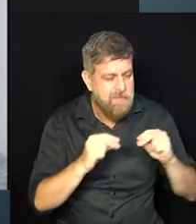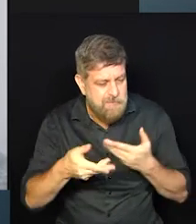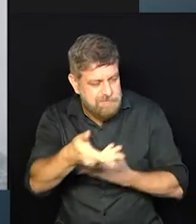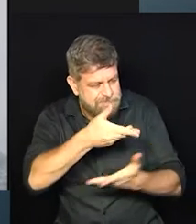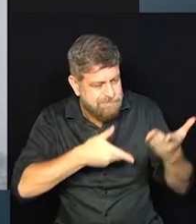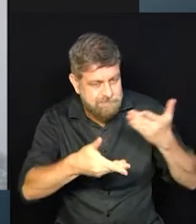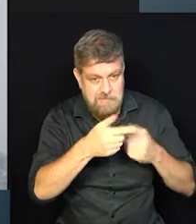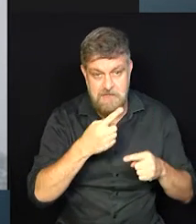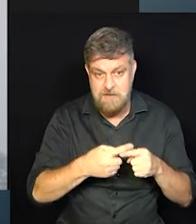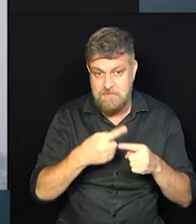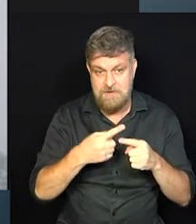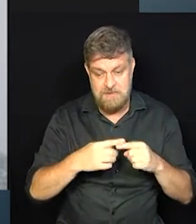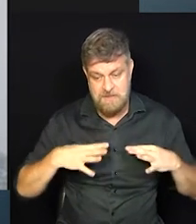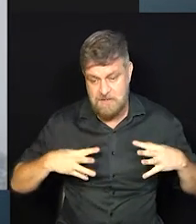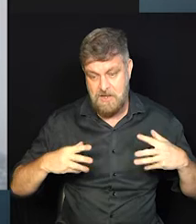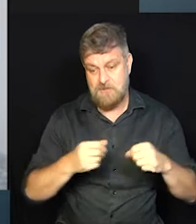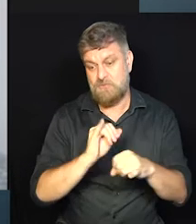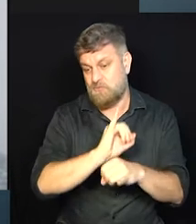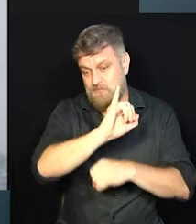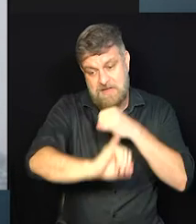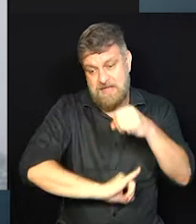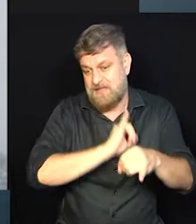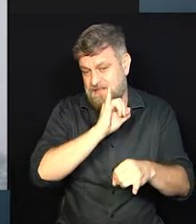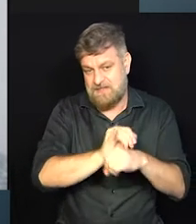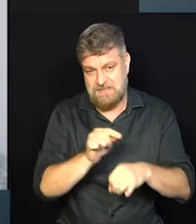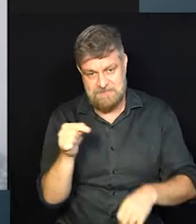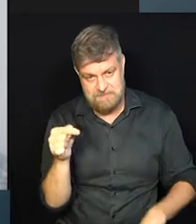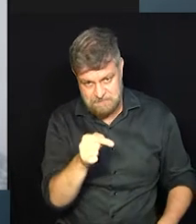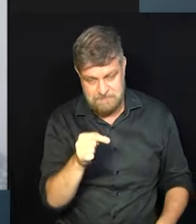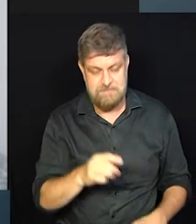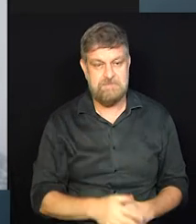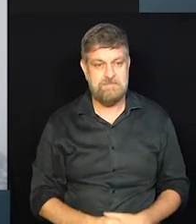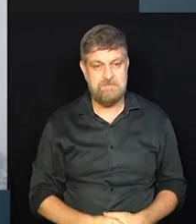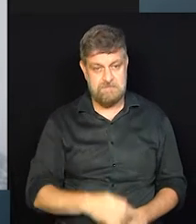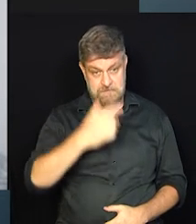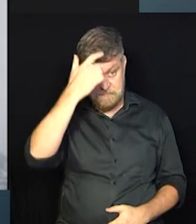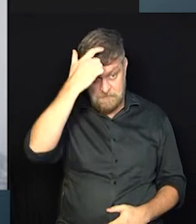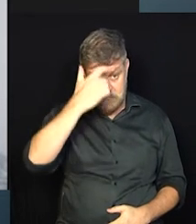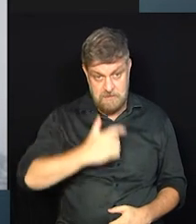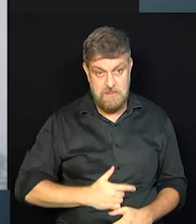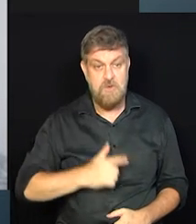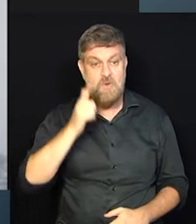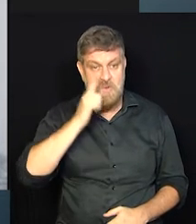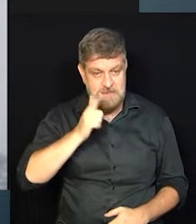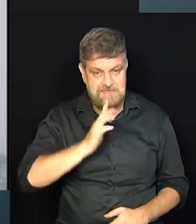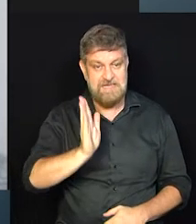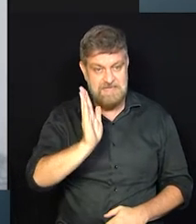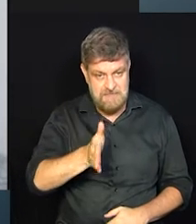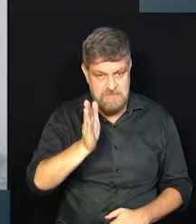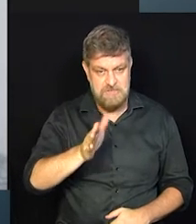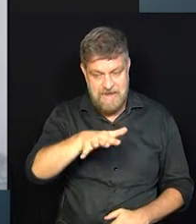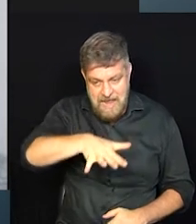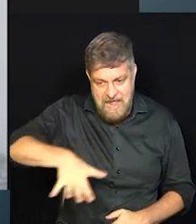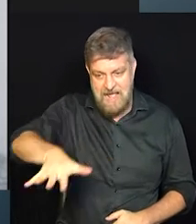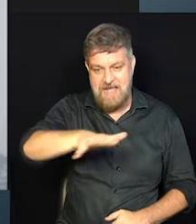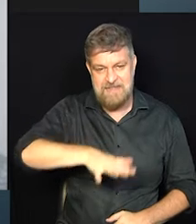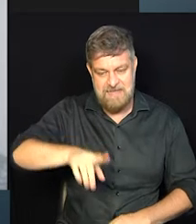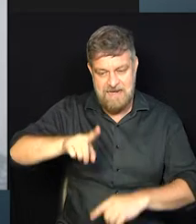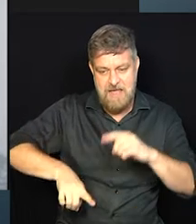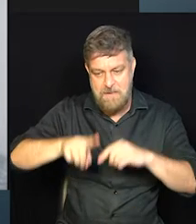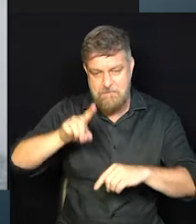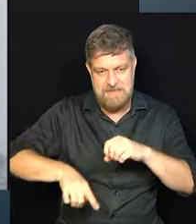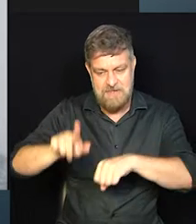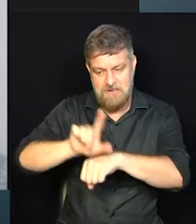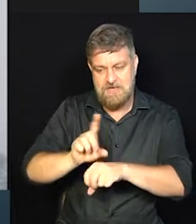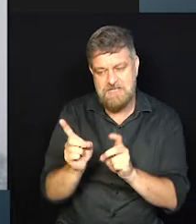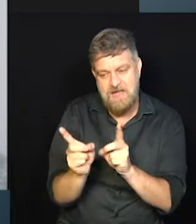nesse cenário que a gente está vivendo, né? Que tudo é meio digital, né? Então, eu consegui já entrar nesse mercado de